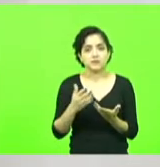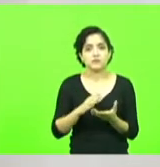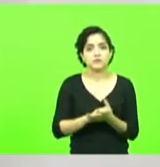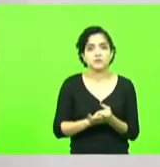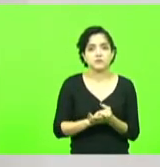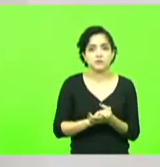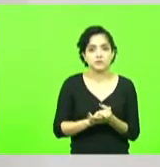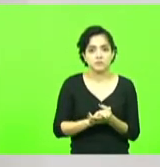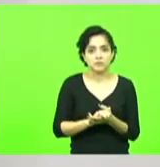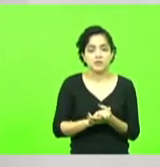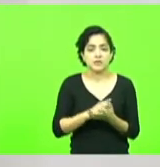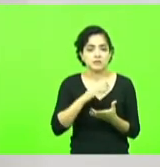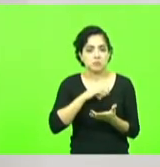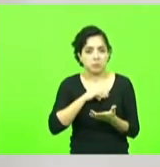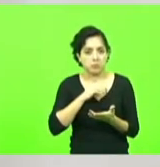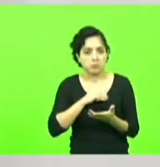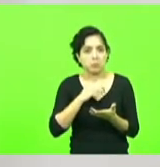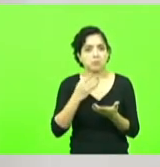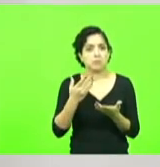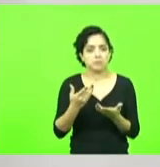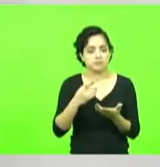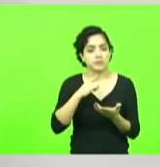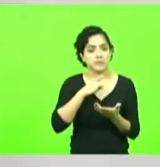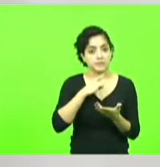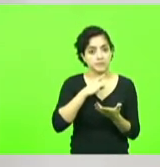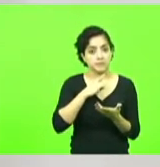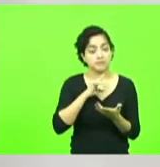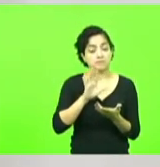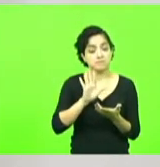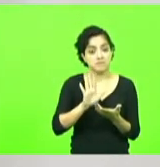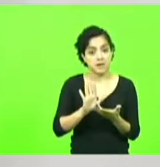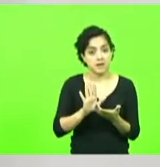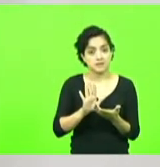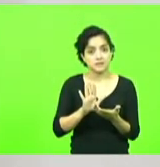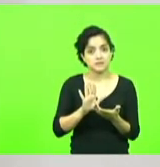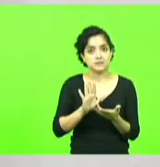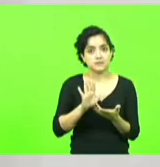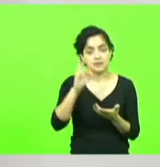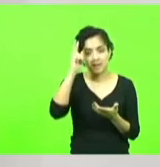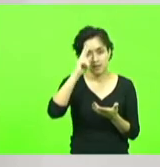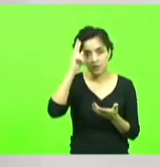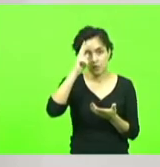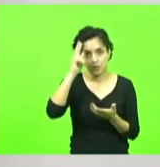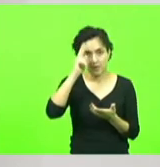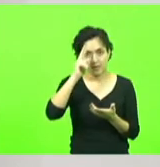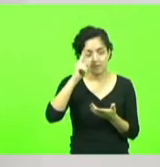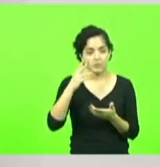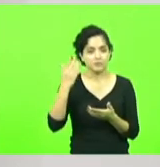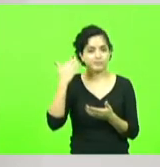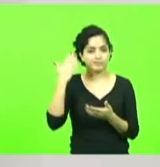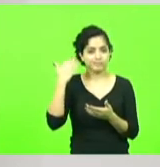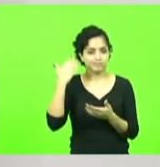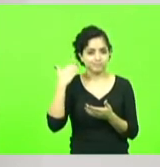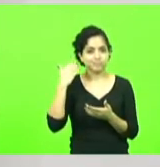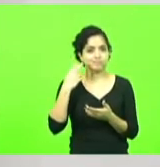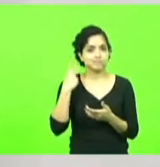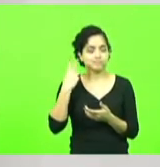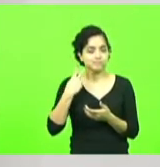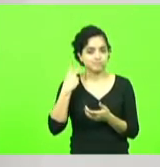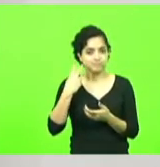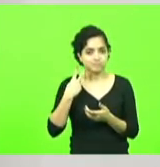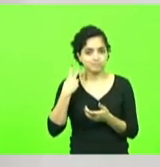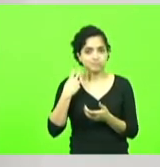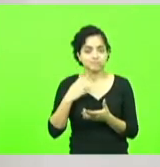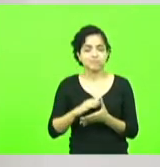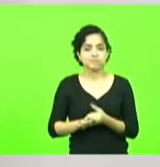subsídio o salário mas eu lembro quando era vereador Berlano